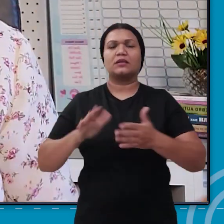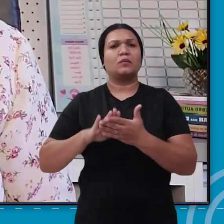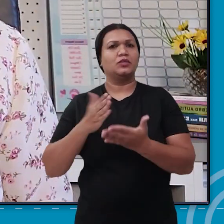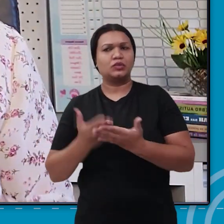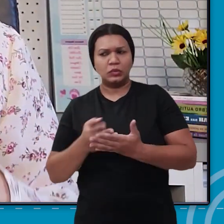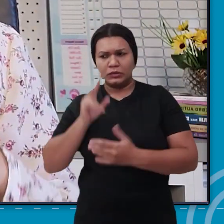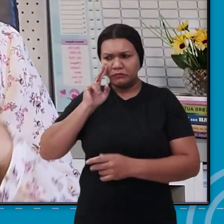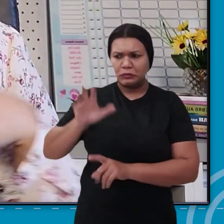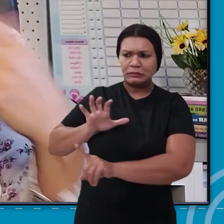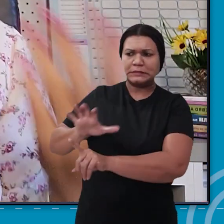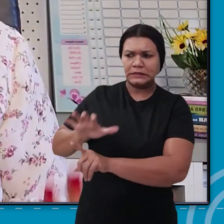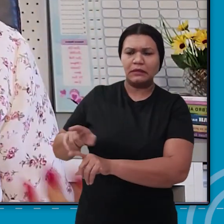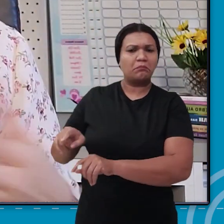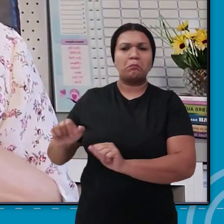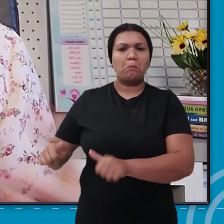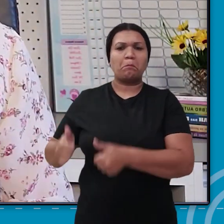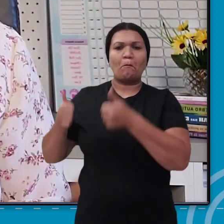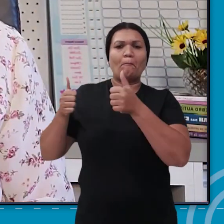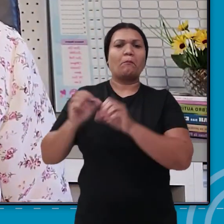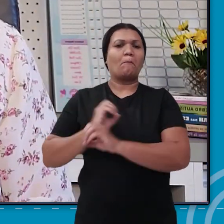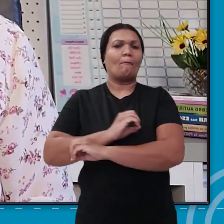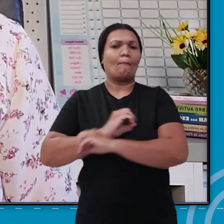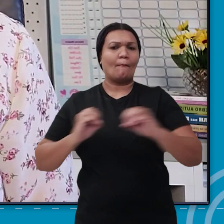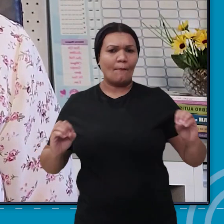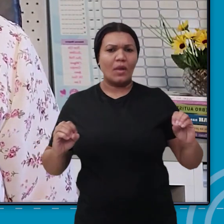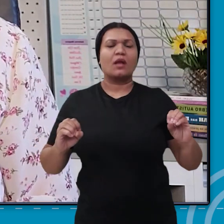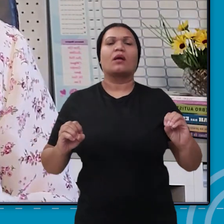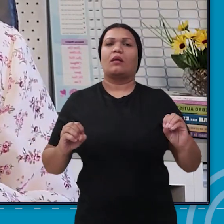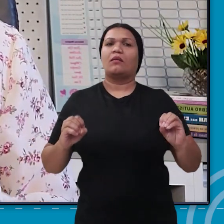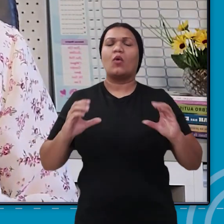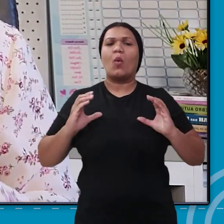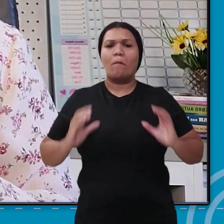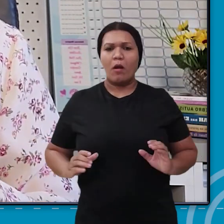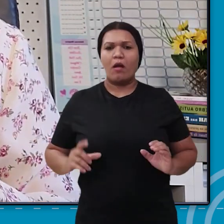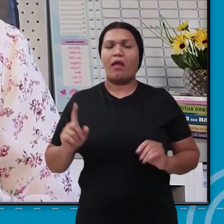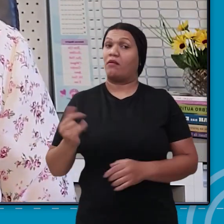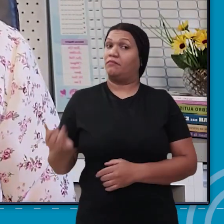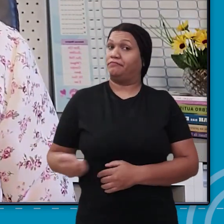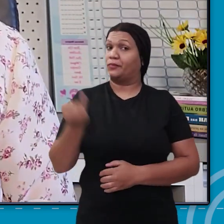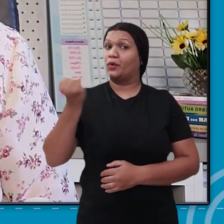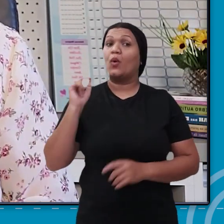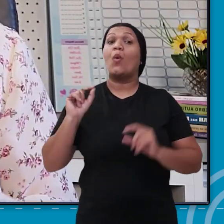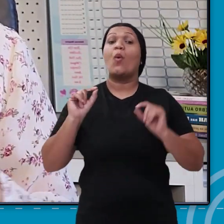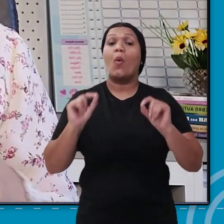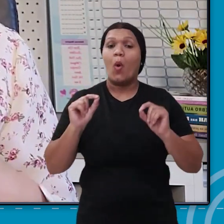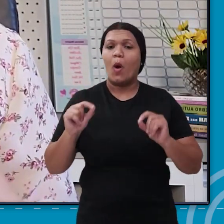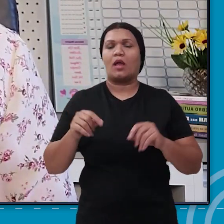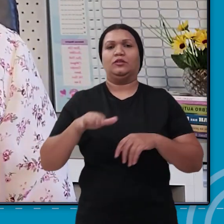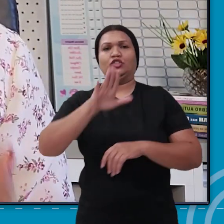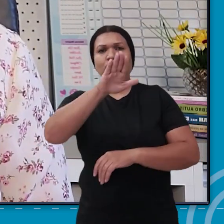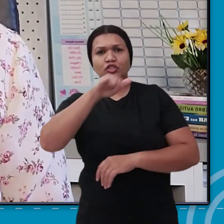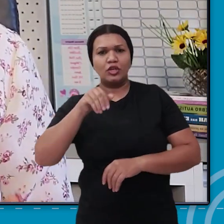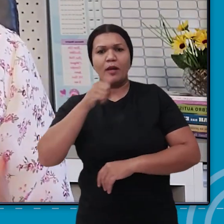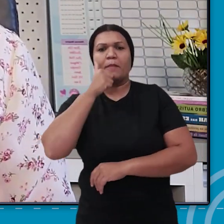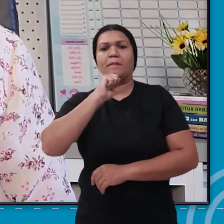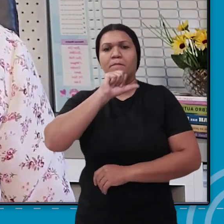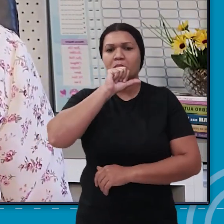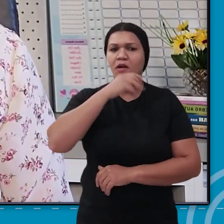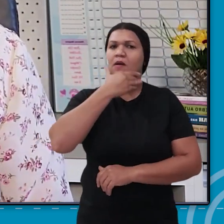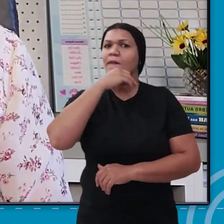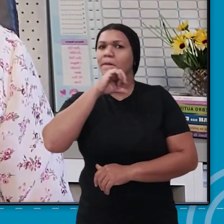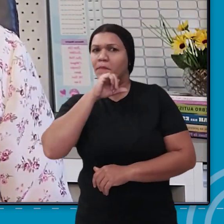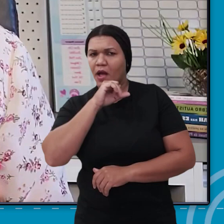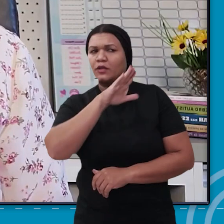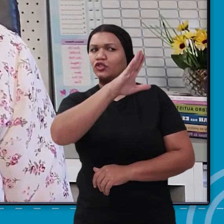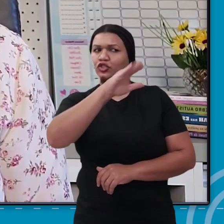ainda não melhorou, ela não modificou aquele comportamento. é muito importante falar abertamente com os